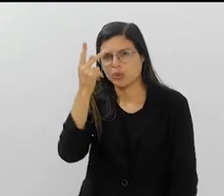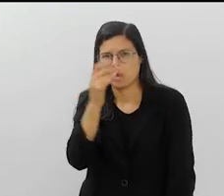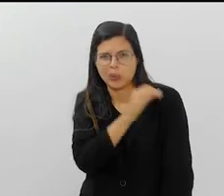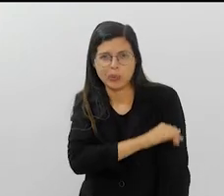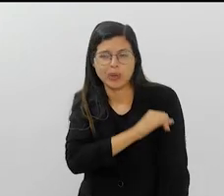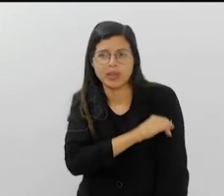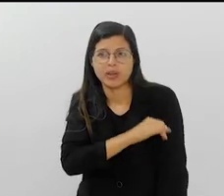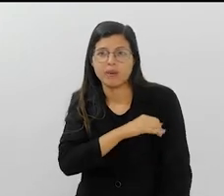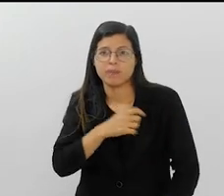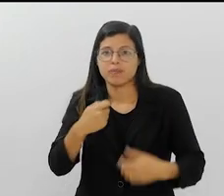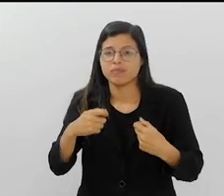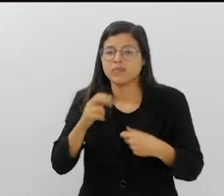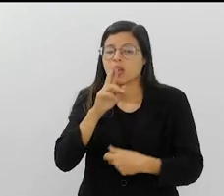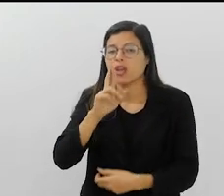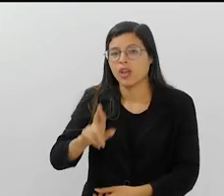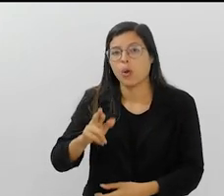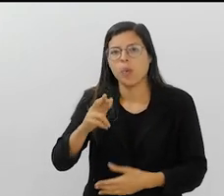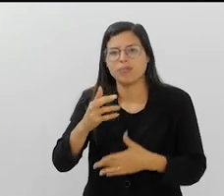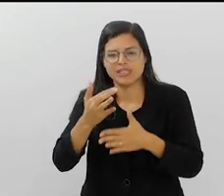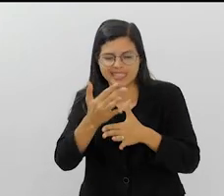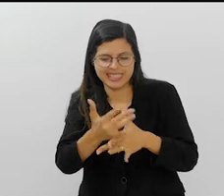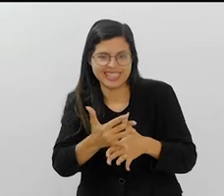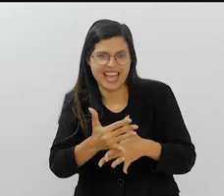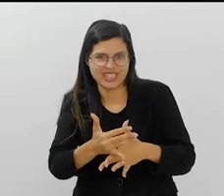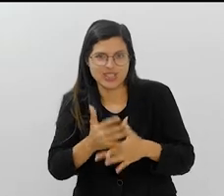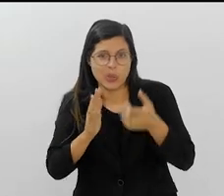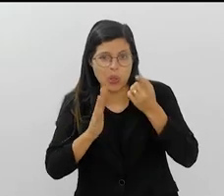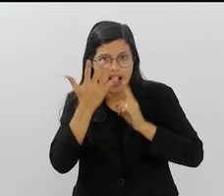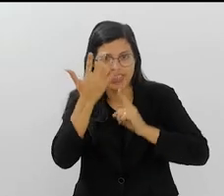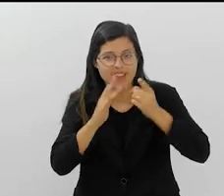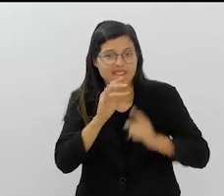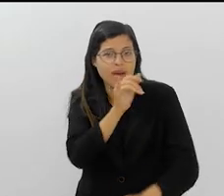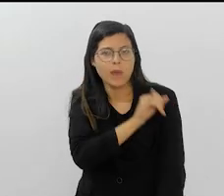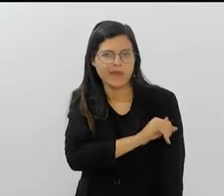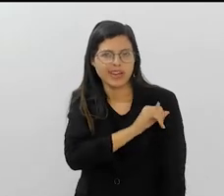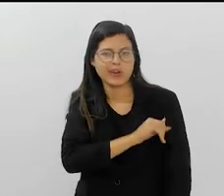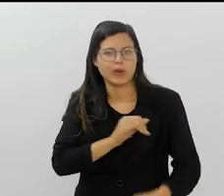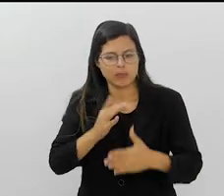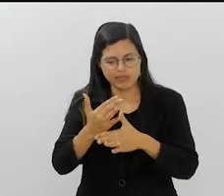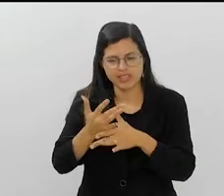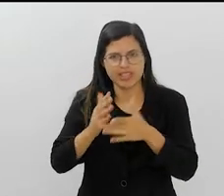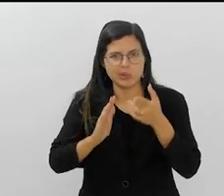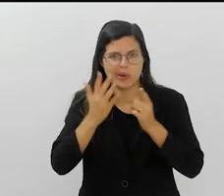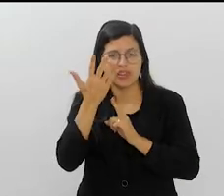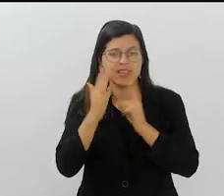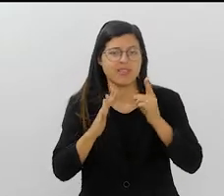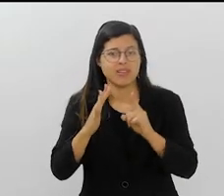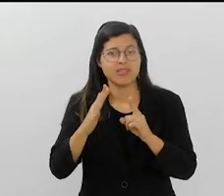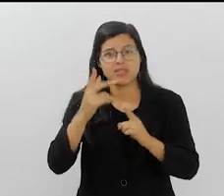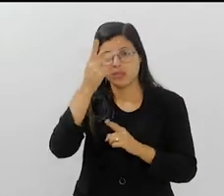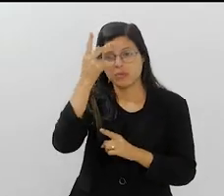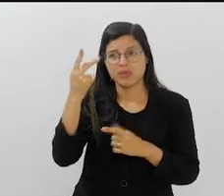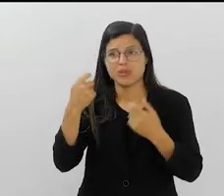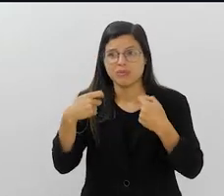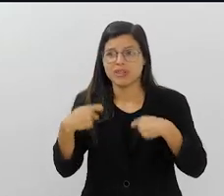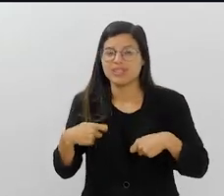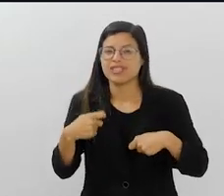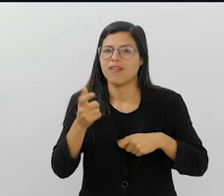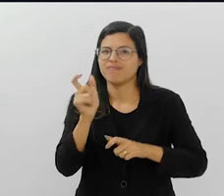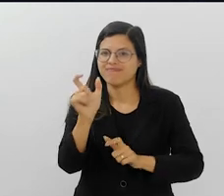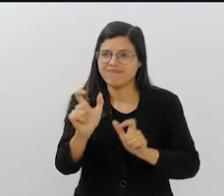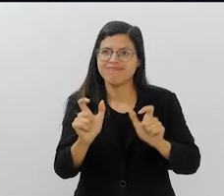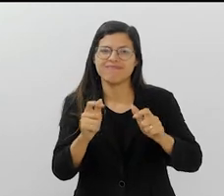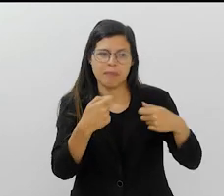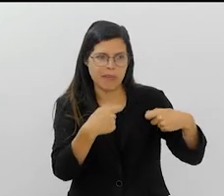dizer, eu sou da cidade do carnaval. É assim, eu sou do Rio de Janeiro, a cidade do carnaval. Devia ser assim que as pessoas... Podíamos lançar esse